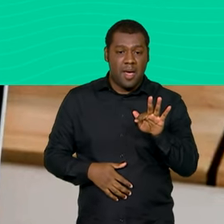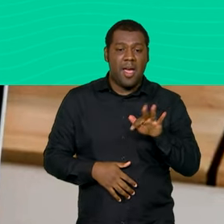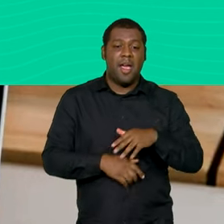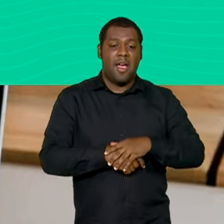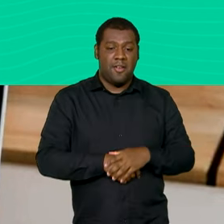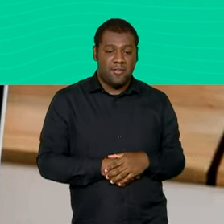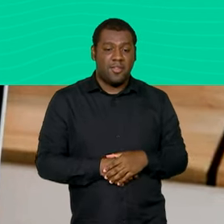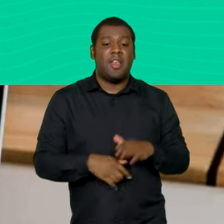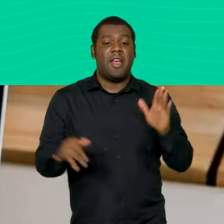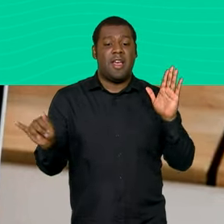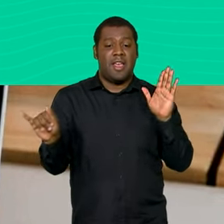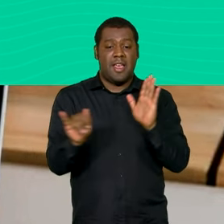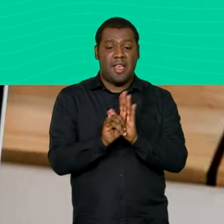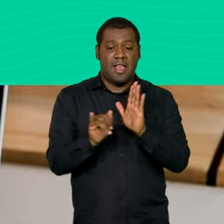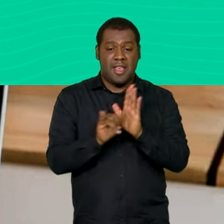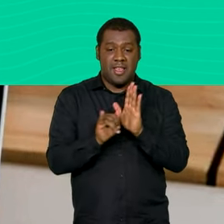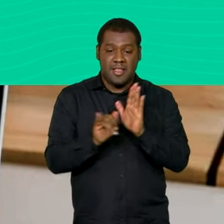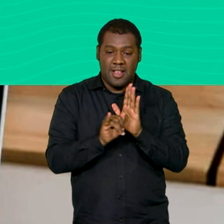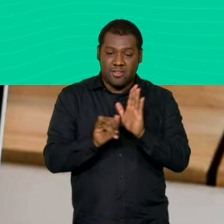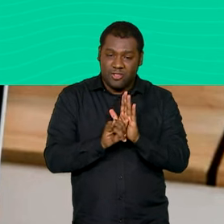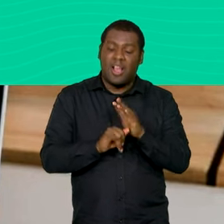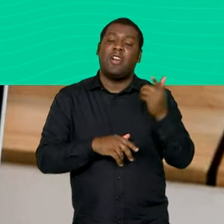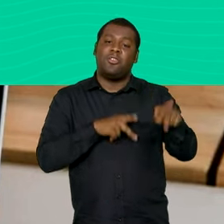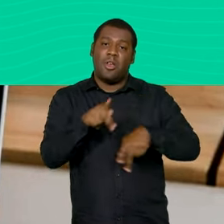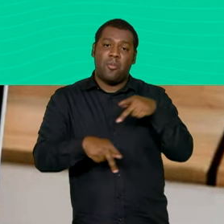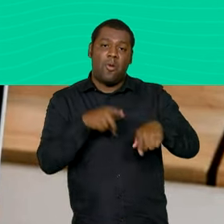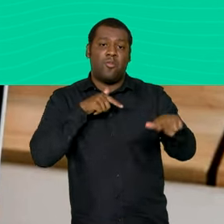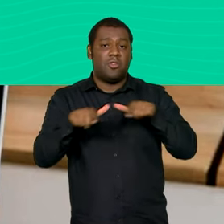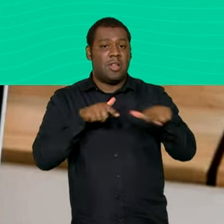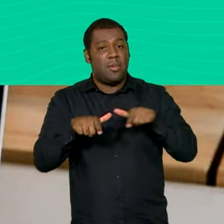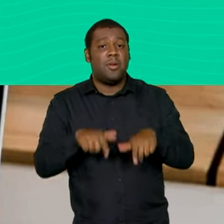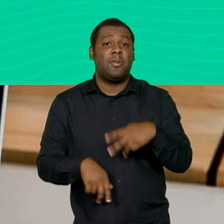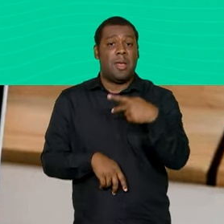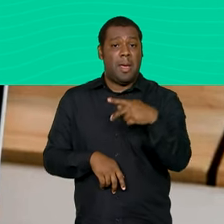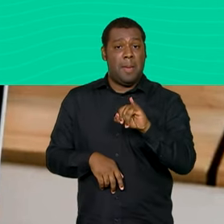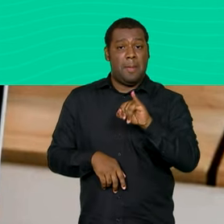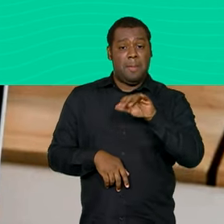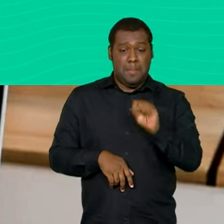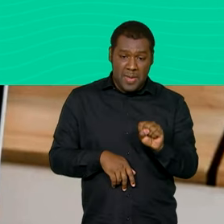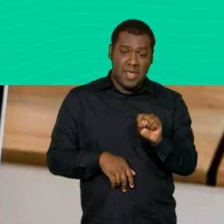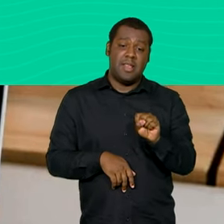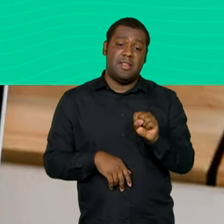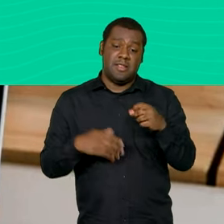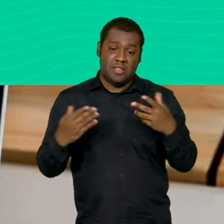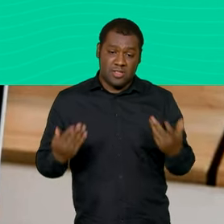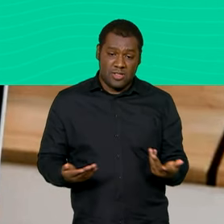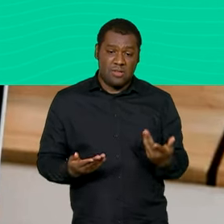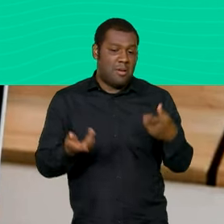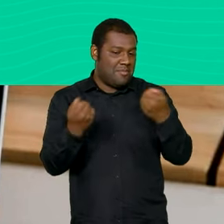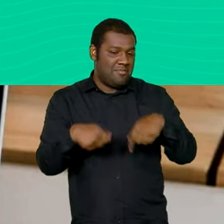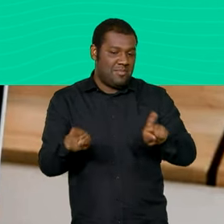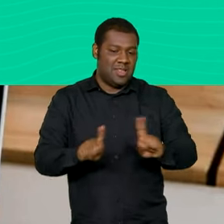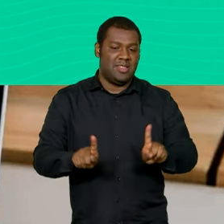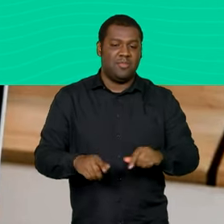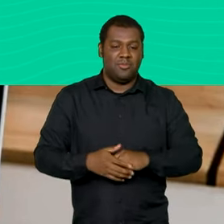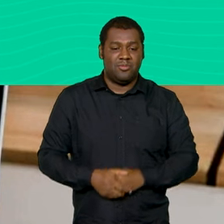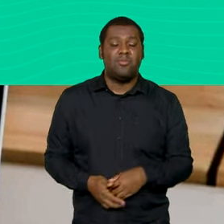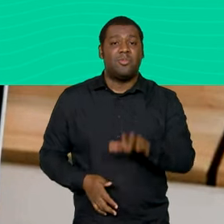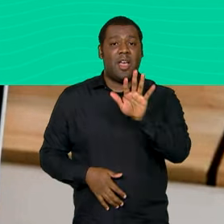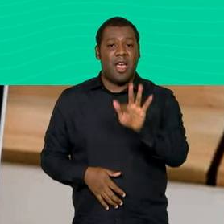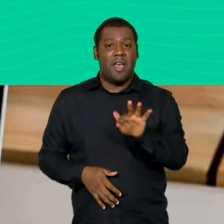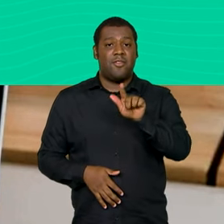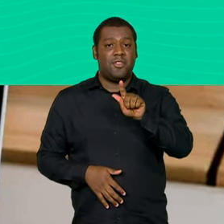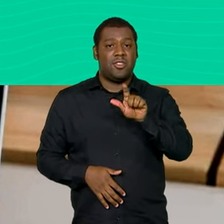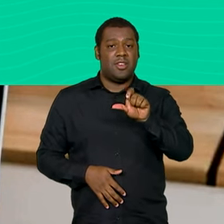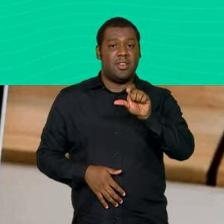substituindo o uso do PIS, evitando casos como o do trabalhador que possui mais de um número PIS. O FGTS